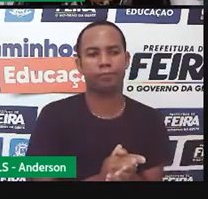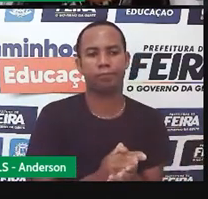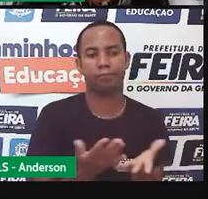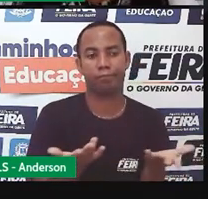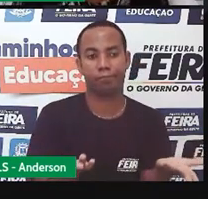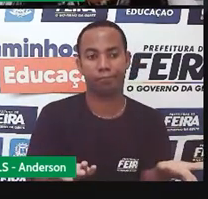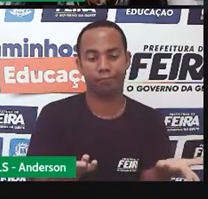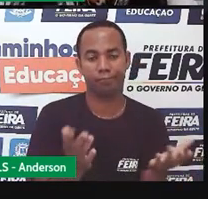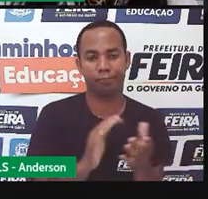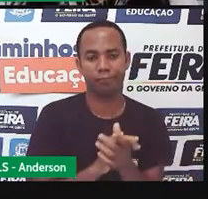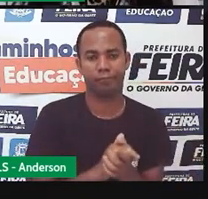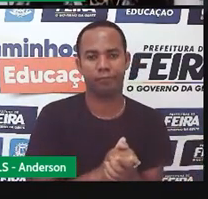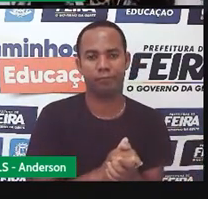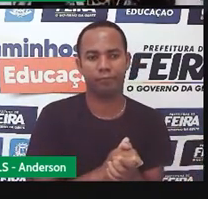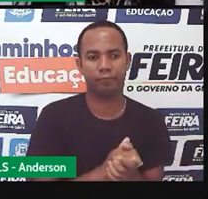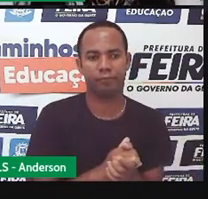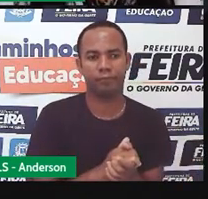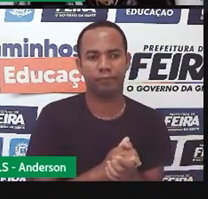do abandono.